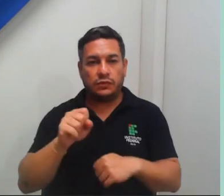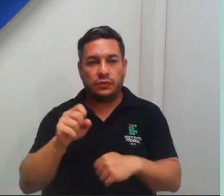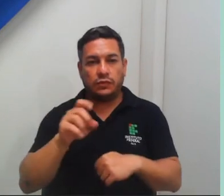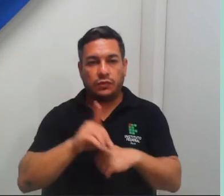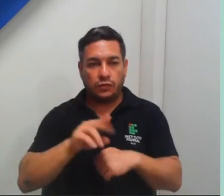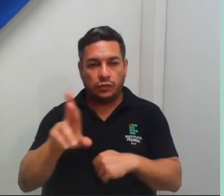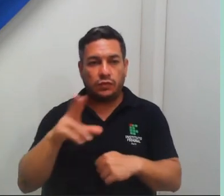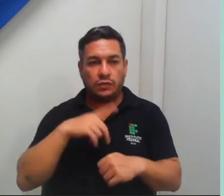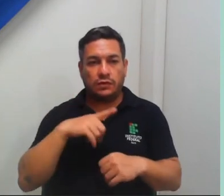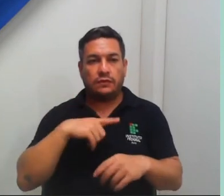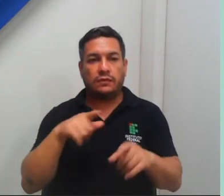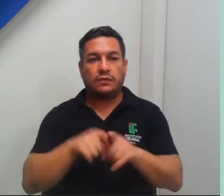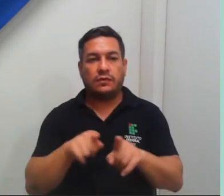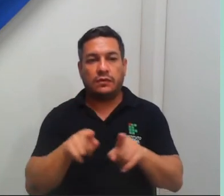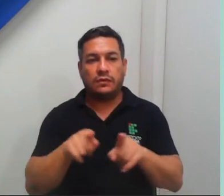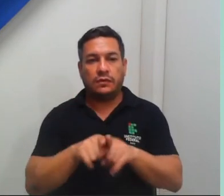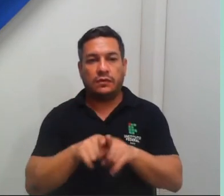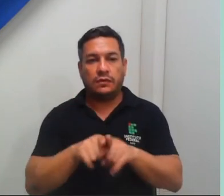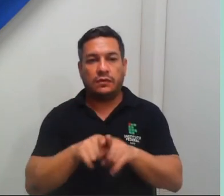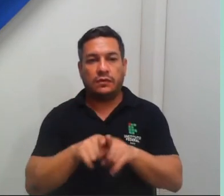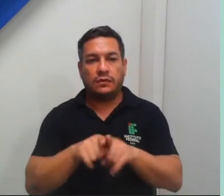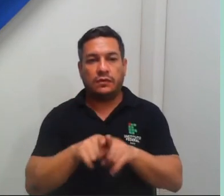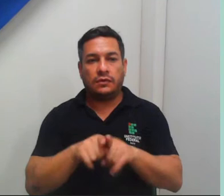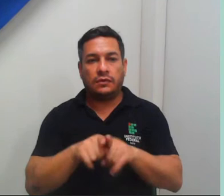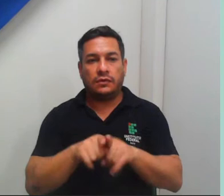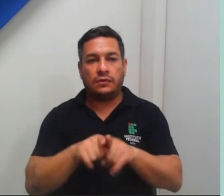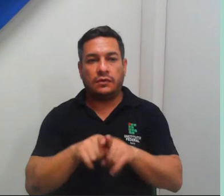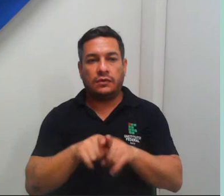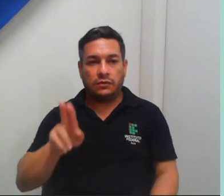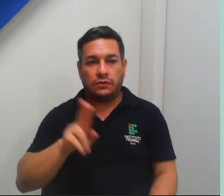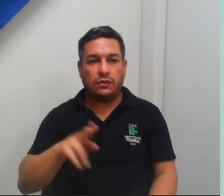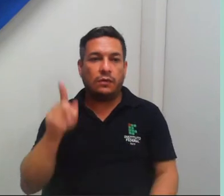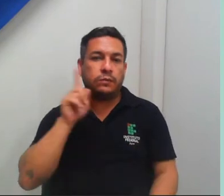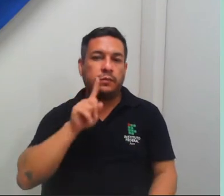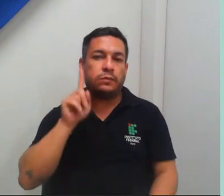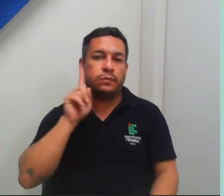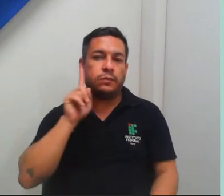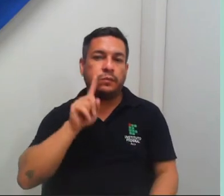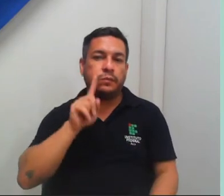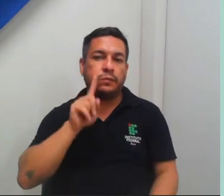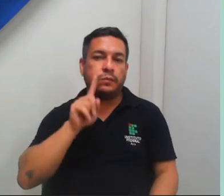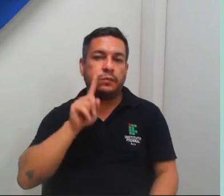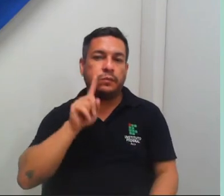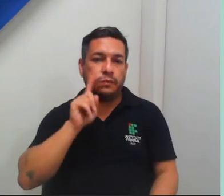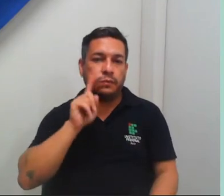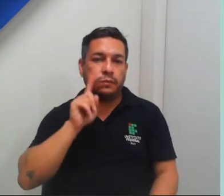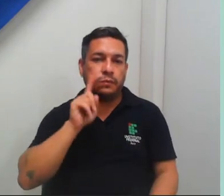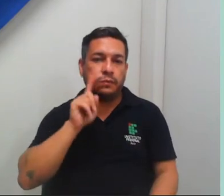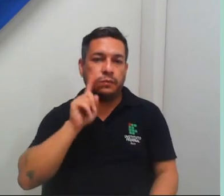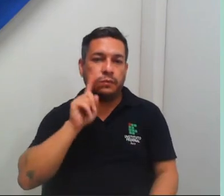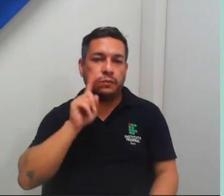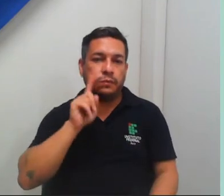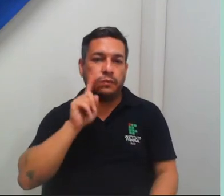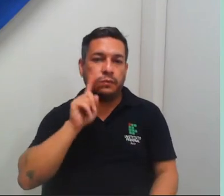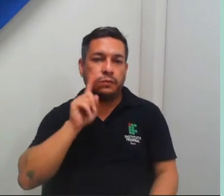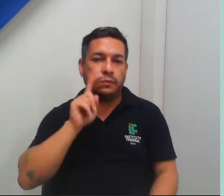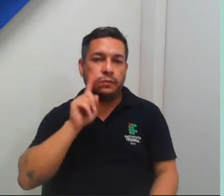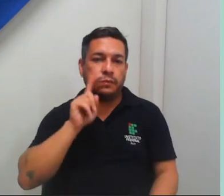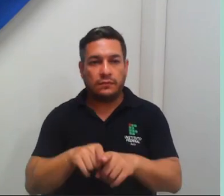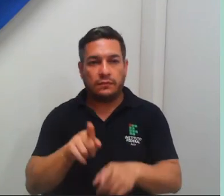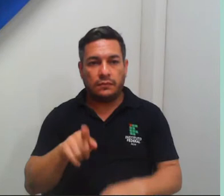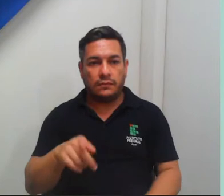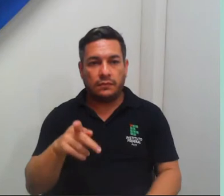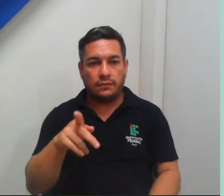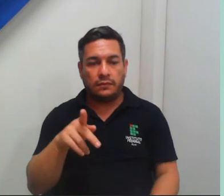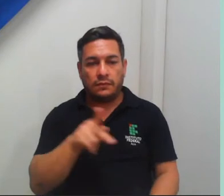realização de doutorado de sanduíche na Universidade de Califórnia, nos Estados Unidos, e é docente também do Instituto Federal do Acre, no campus